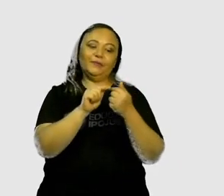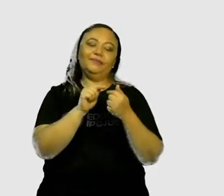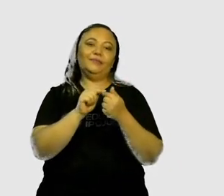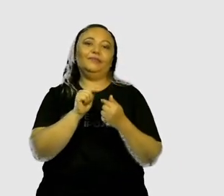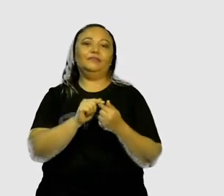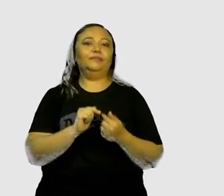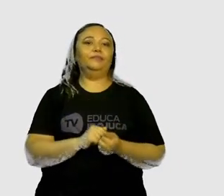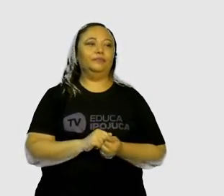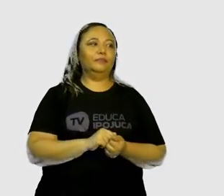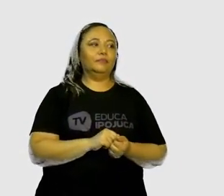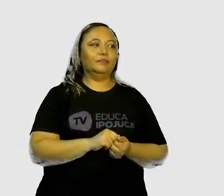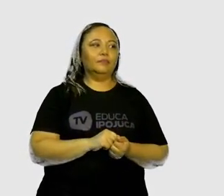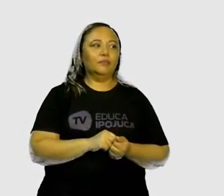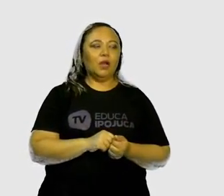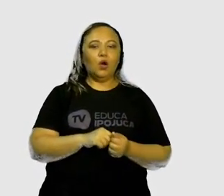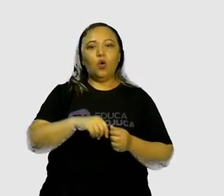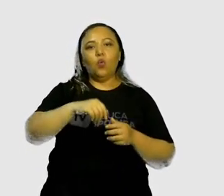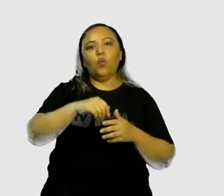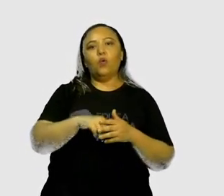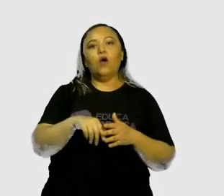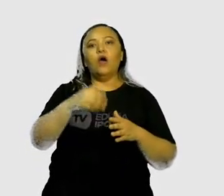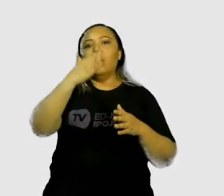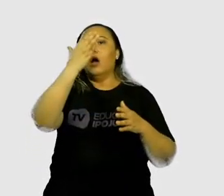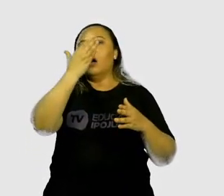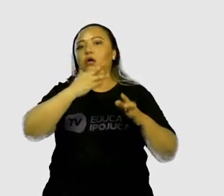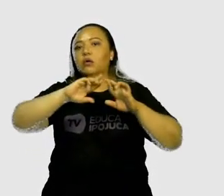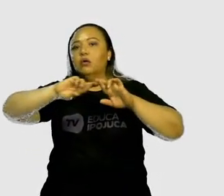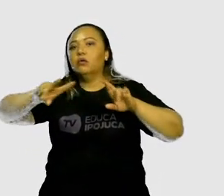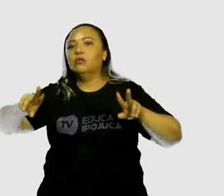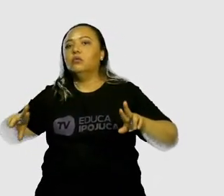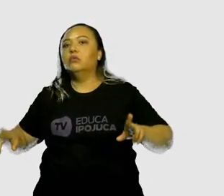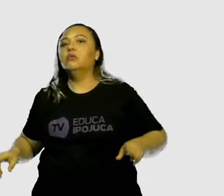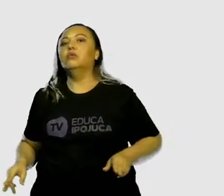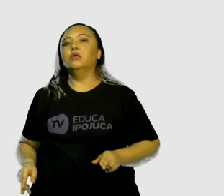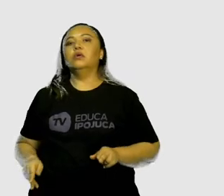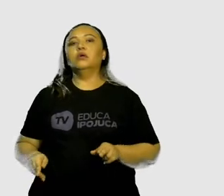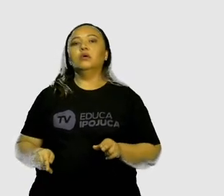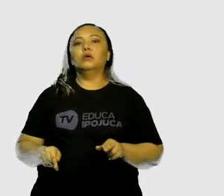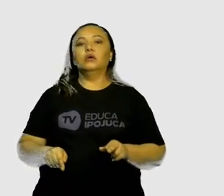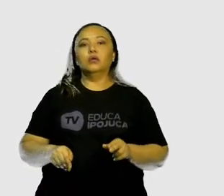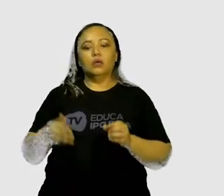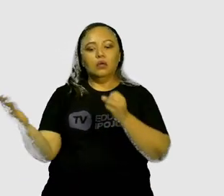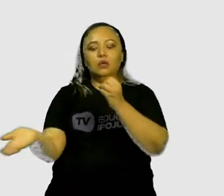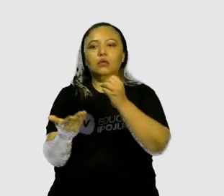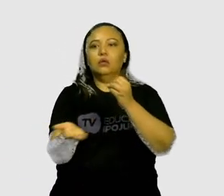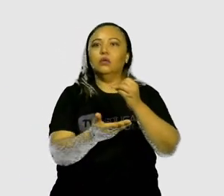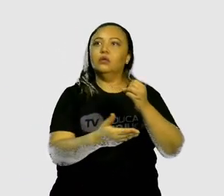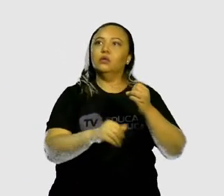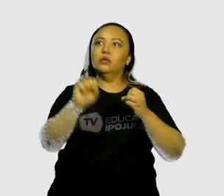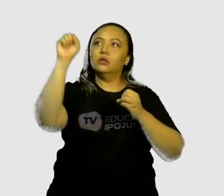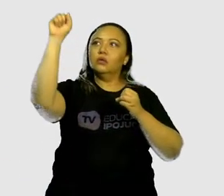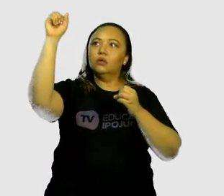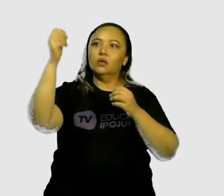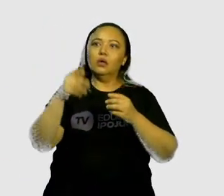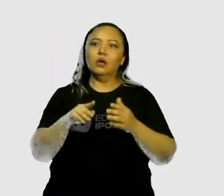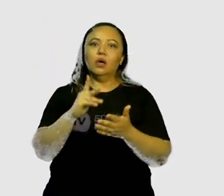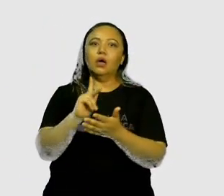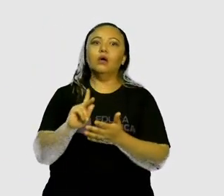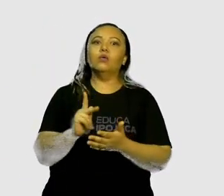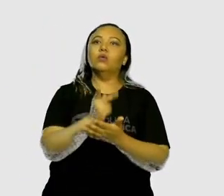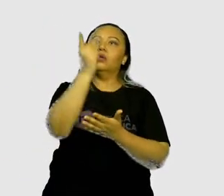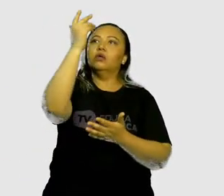eu pergunto. Qual a fruta cuja colheita acontece no verão? Olhe para o quadro.